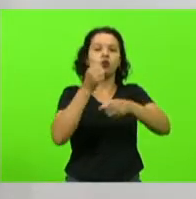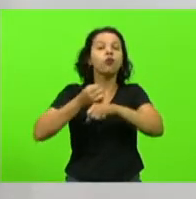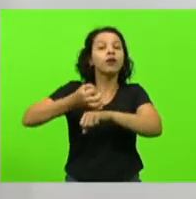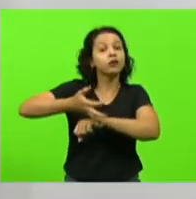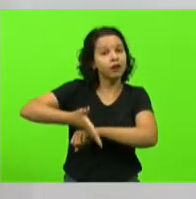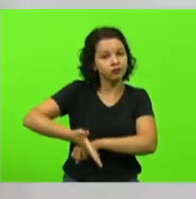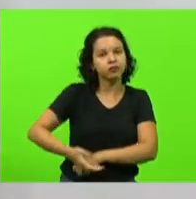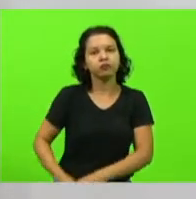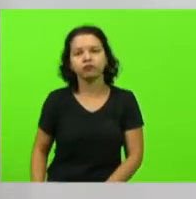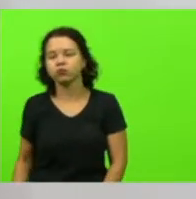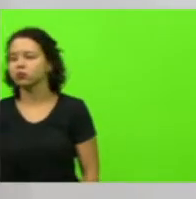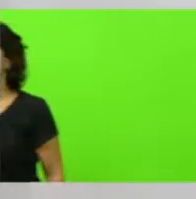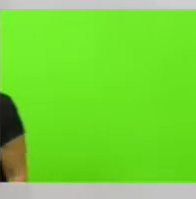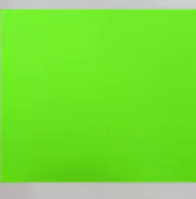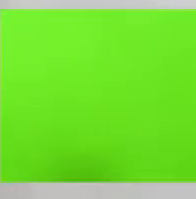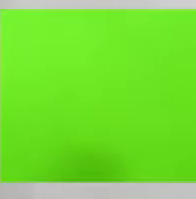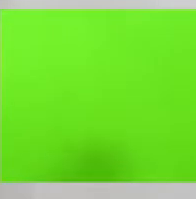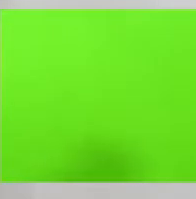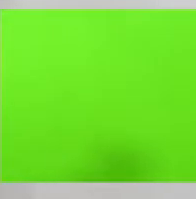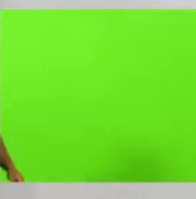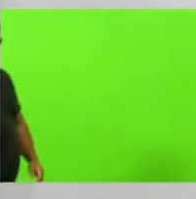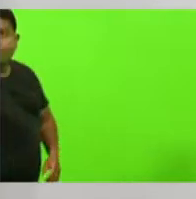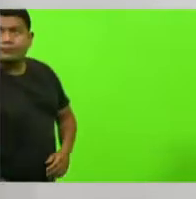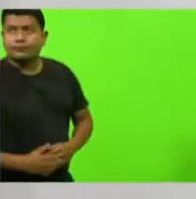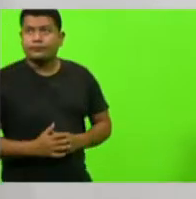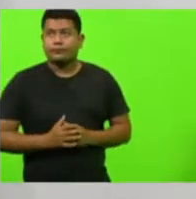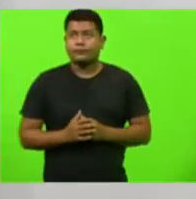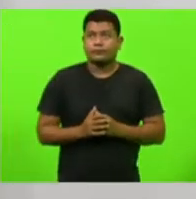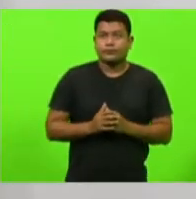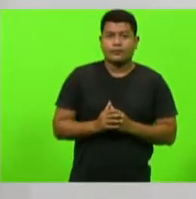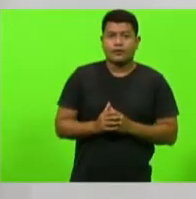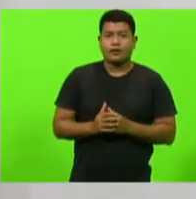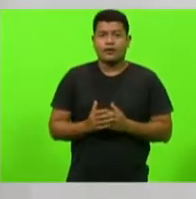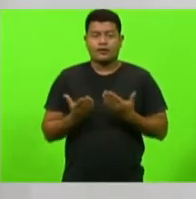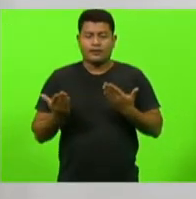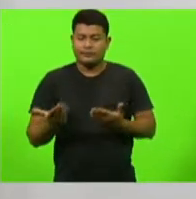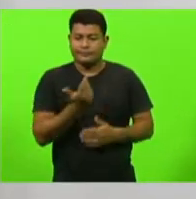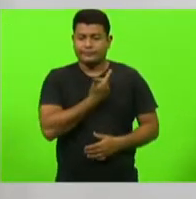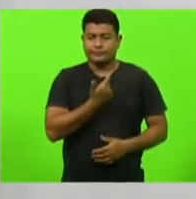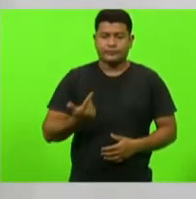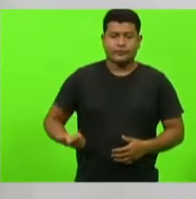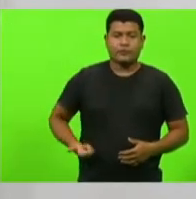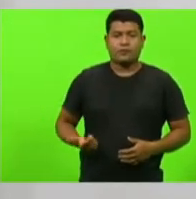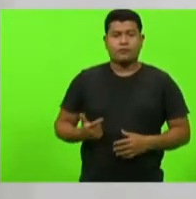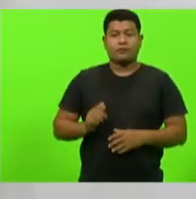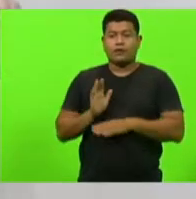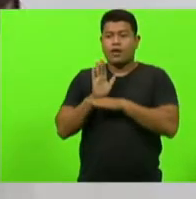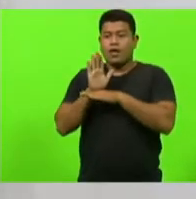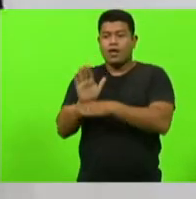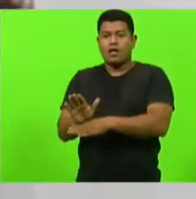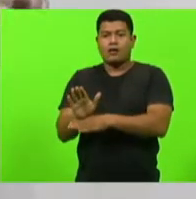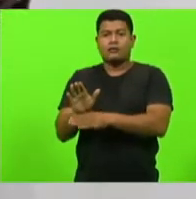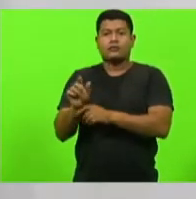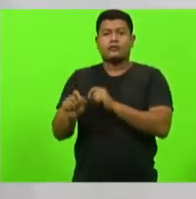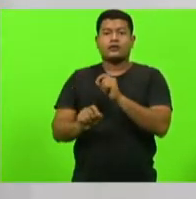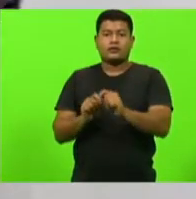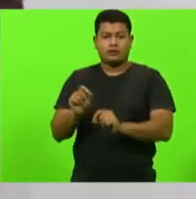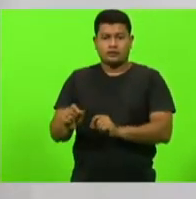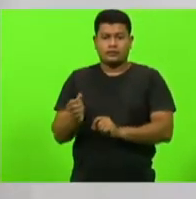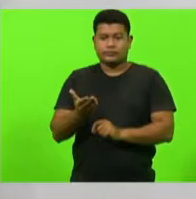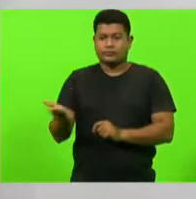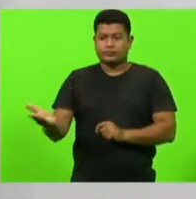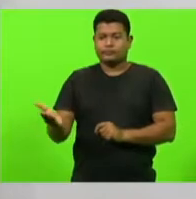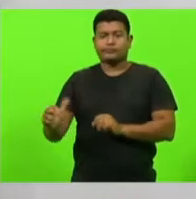E como eu disse anteriormente, o Estado, ele prioriza o agente criminoso e relega ao esquecimento a